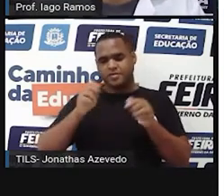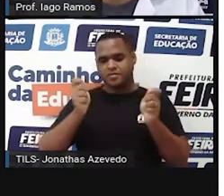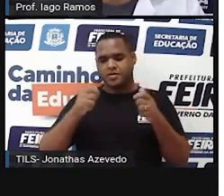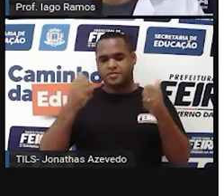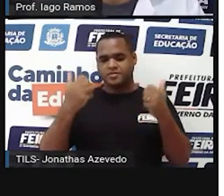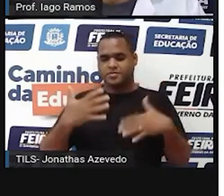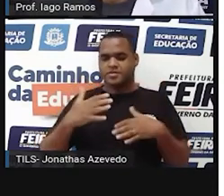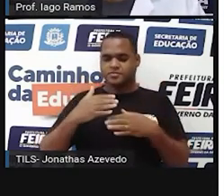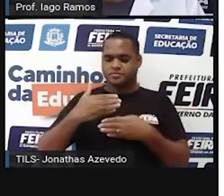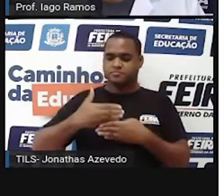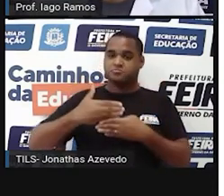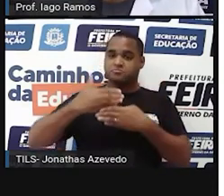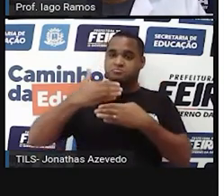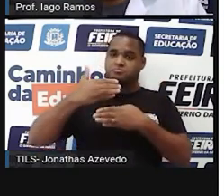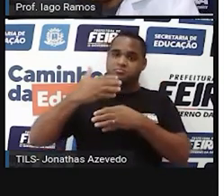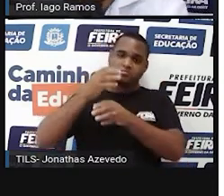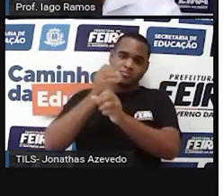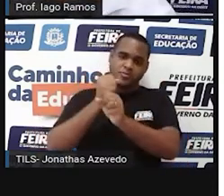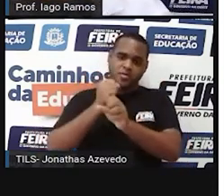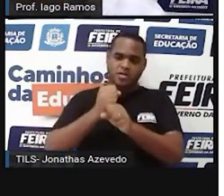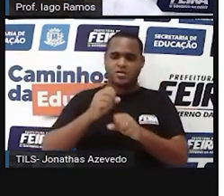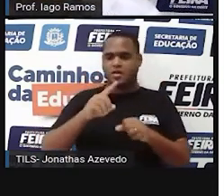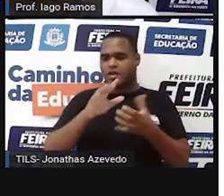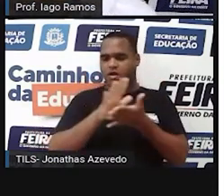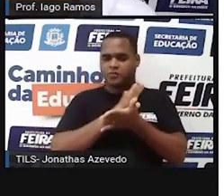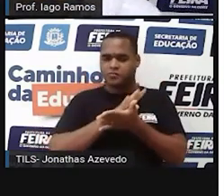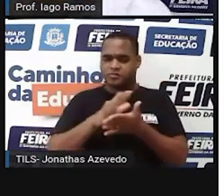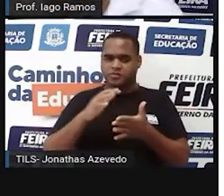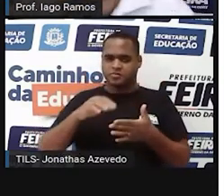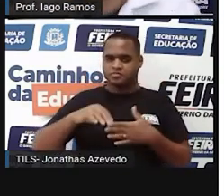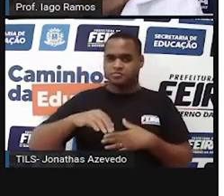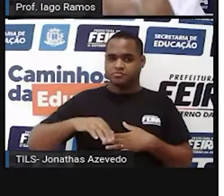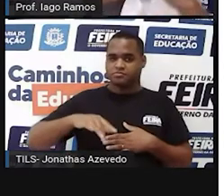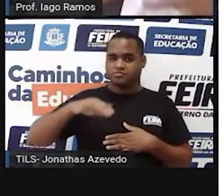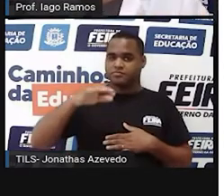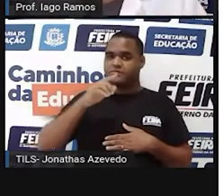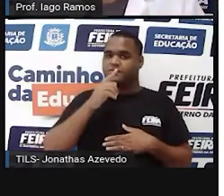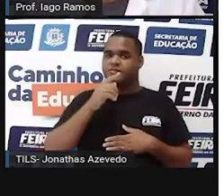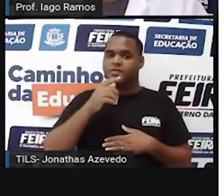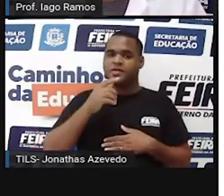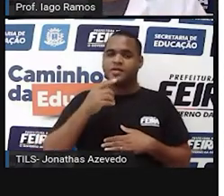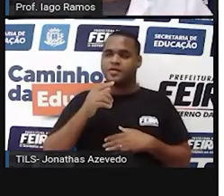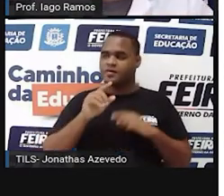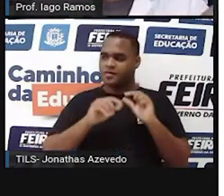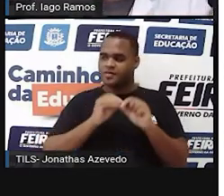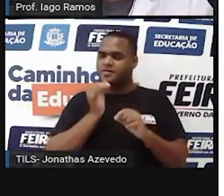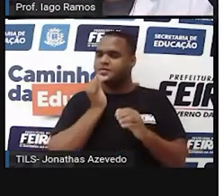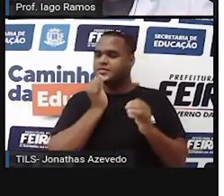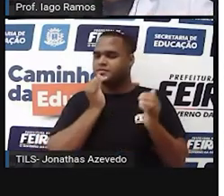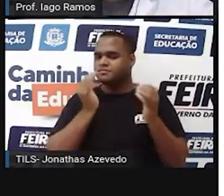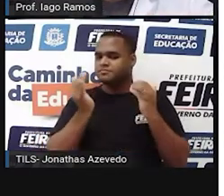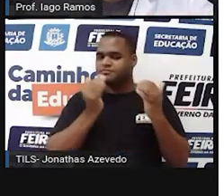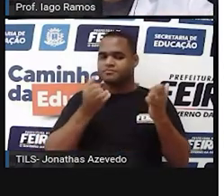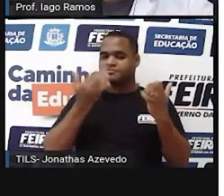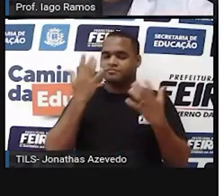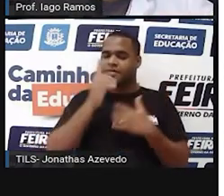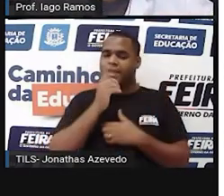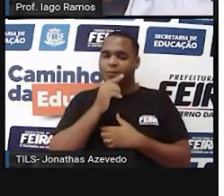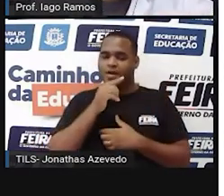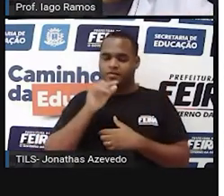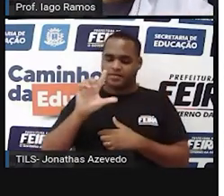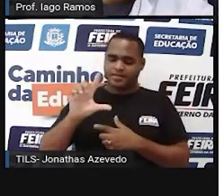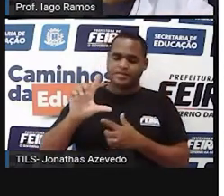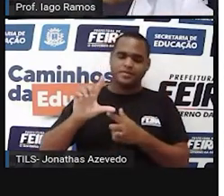comprimento da parede. Tem coisas que são medidas em capacidade. Por exemplo, quantos litros de água